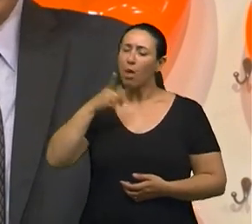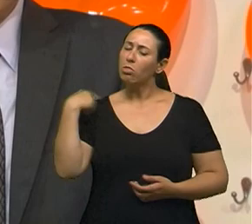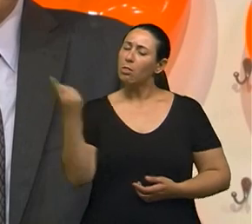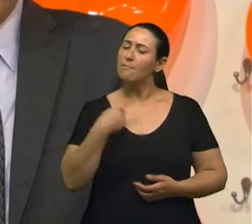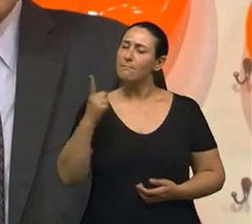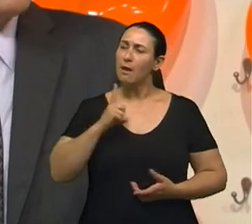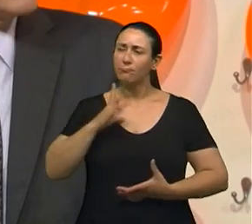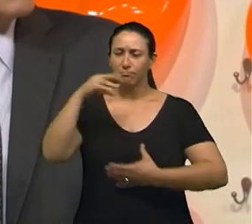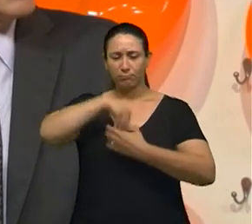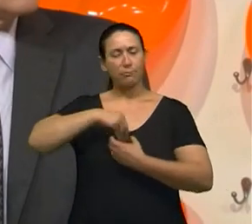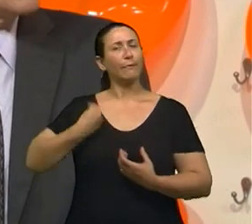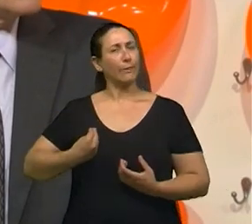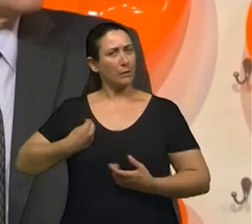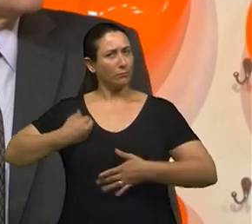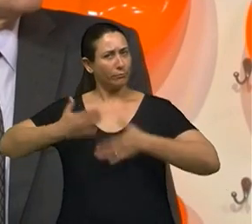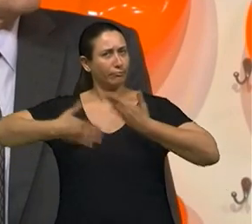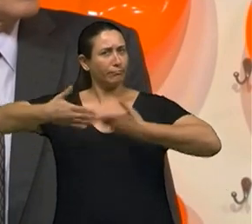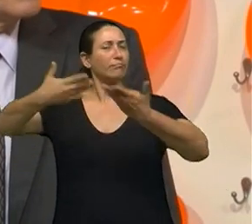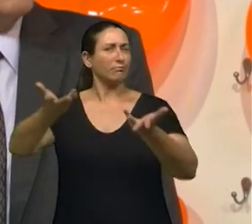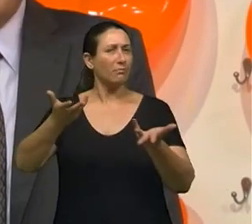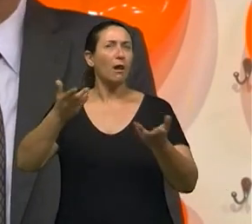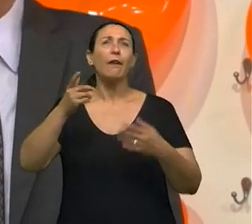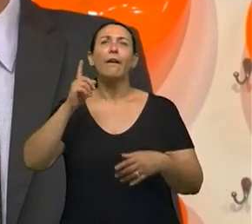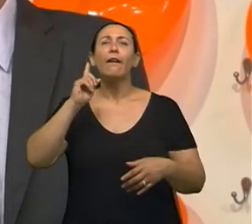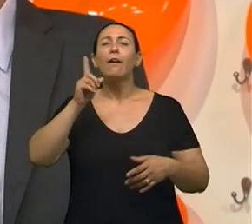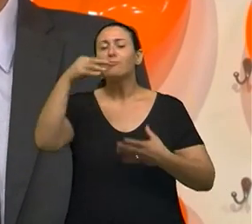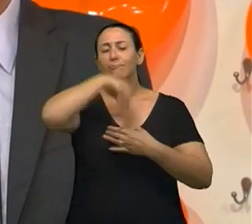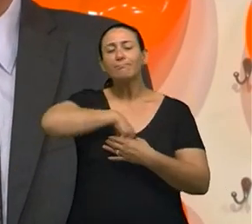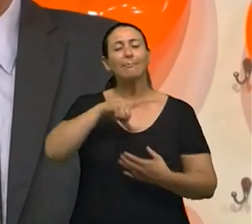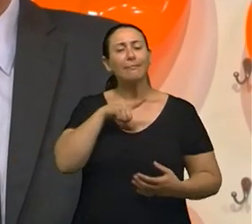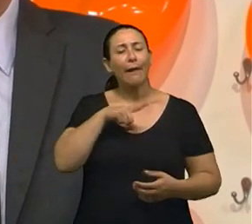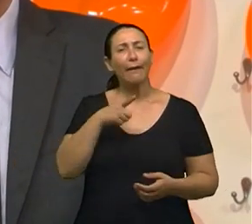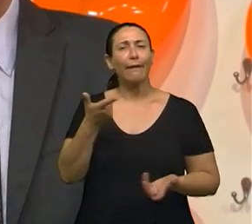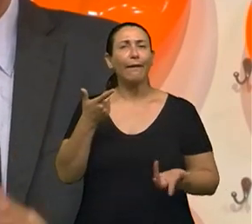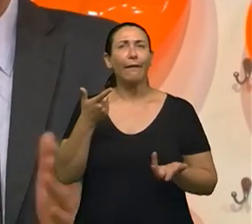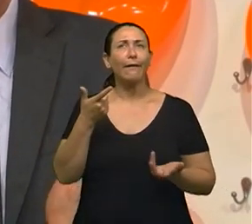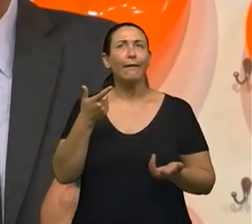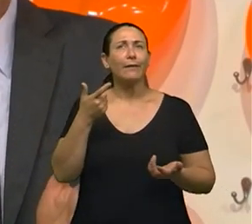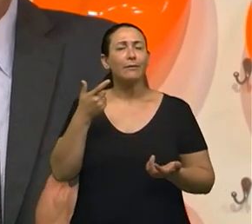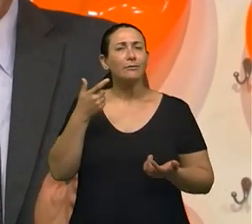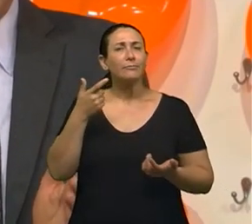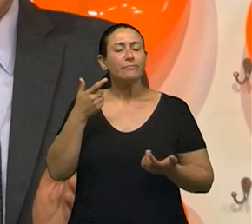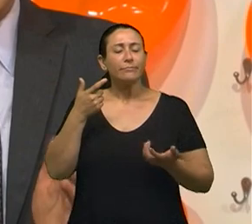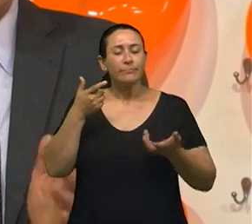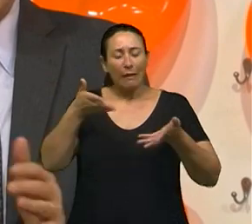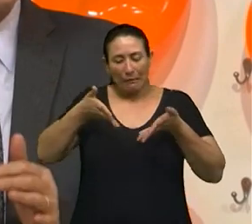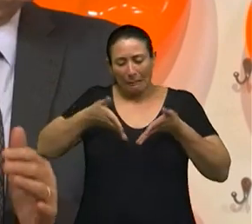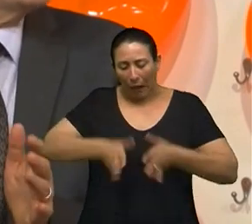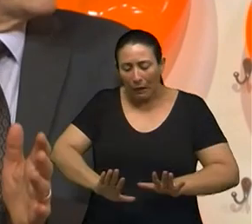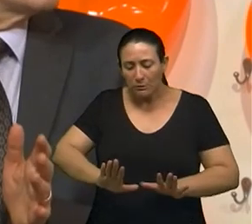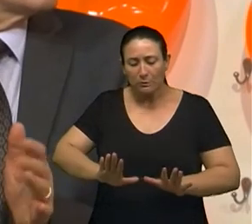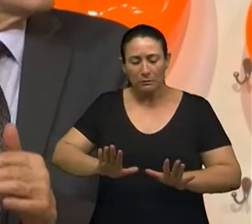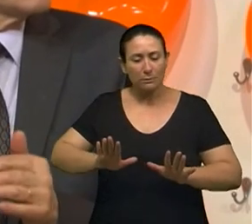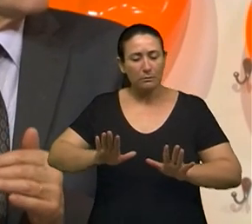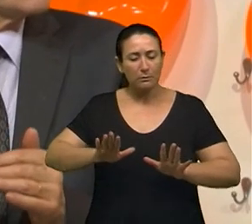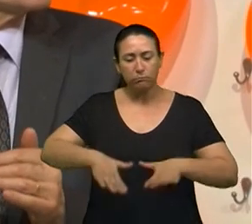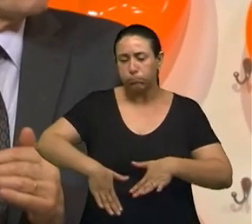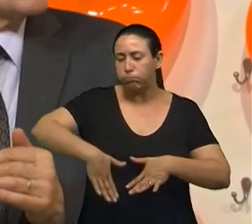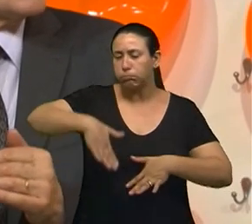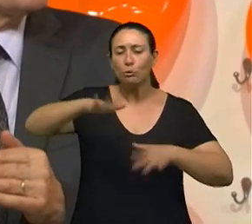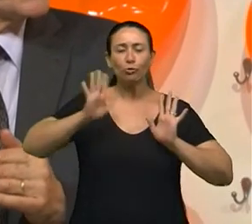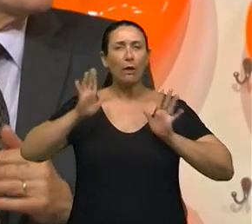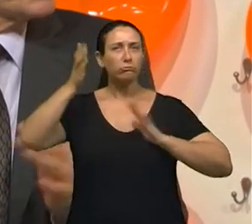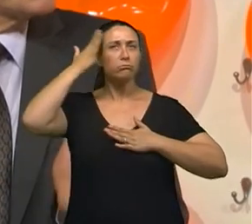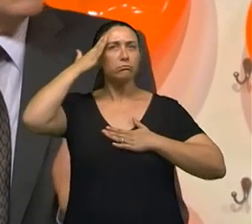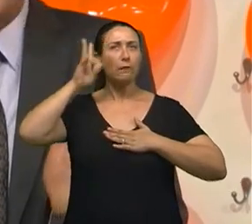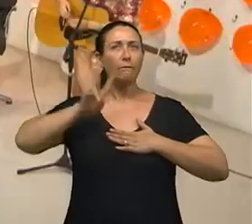O instinto de morte, ele vai trabalhando sozinho, né? Porque a gente nasceu e tá pronto pra morrer, né? A gente